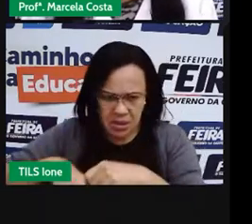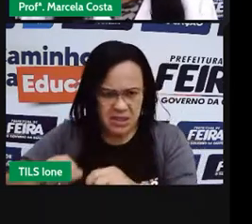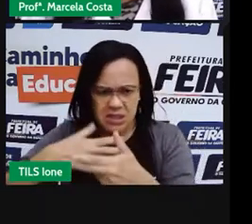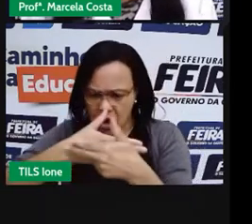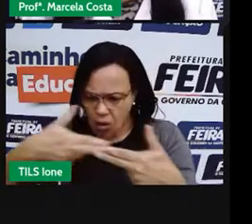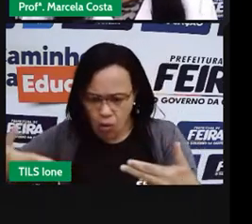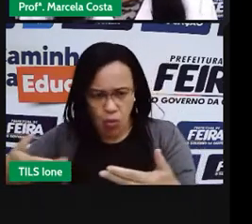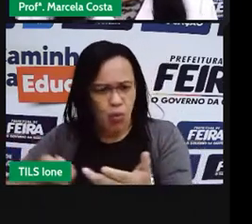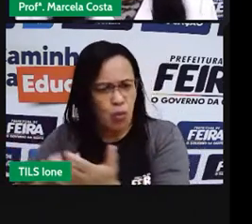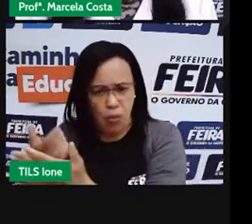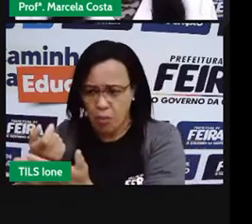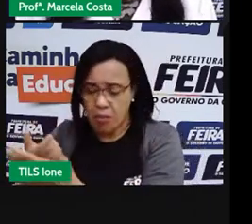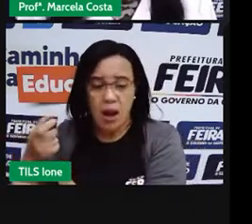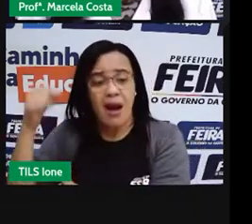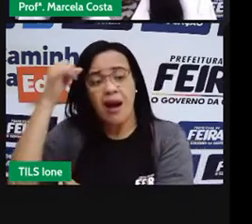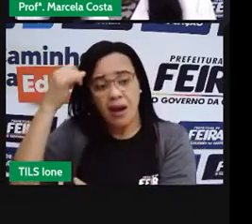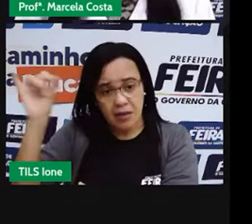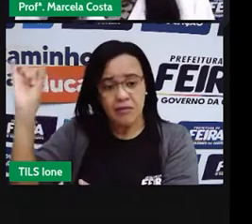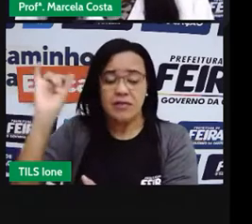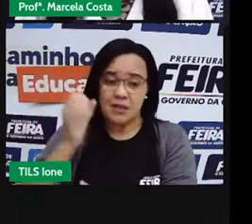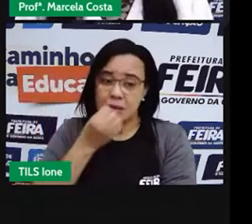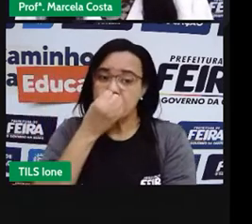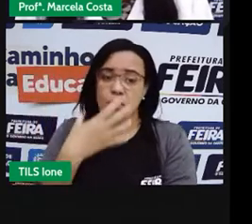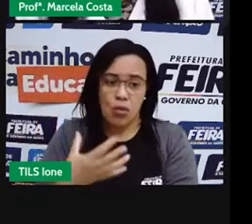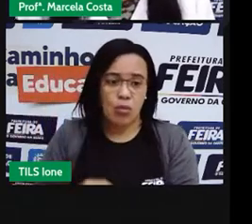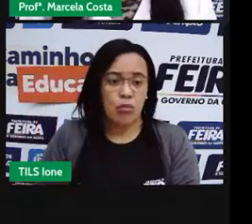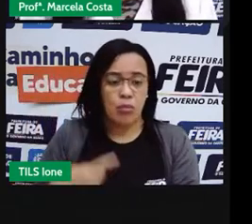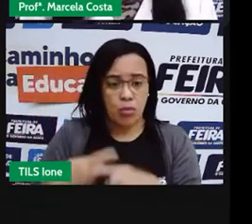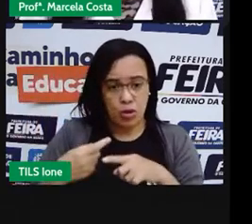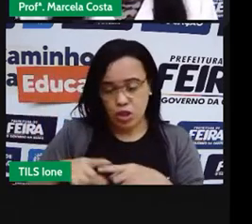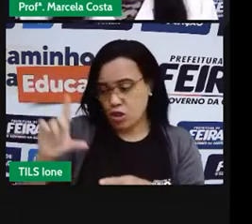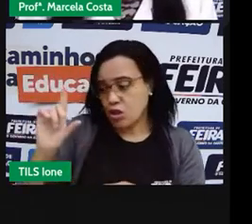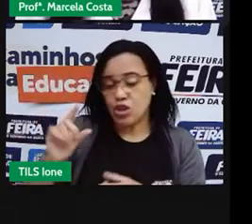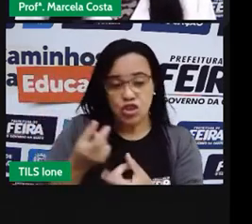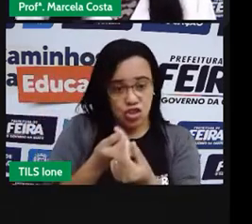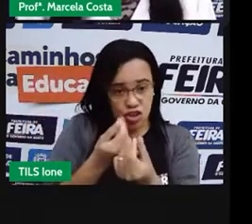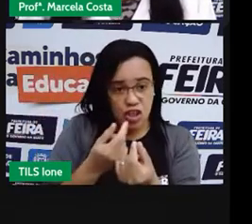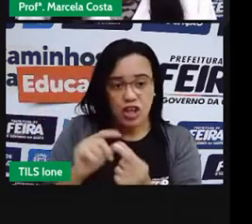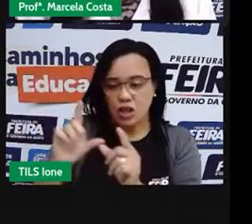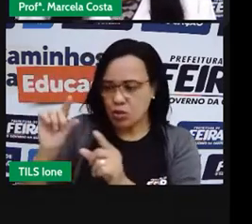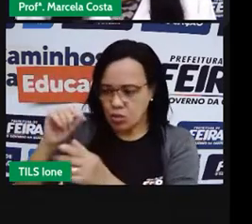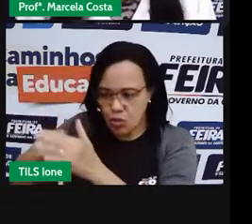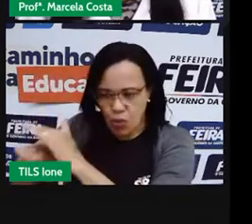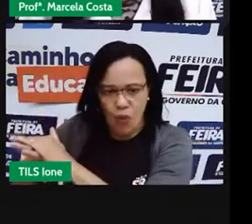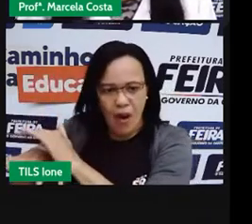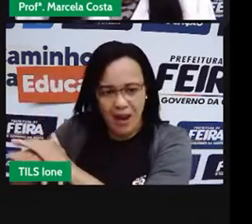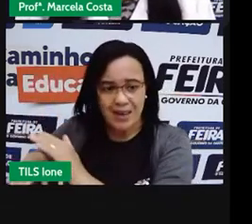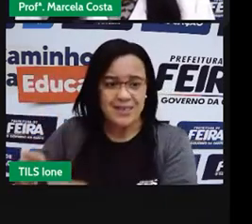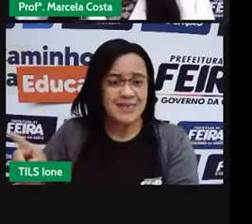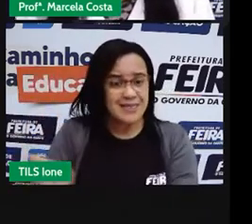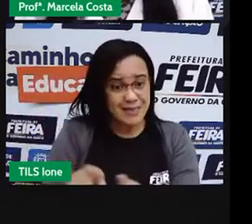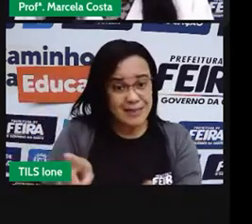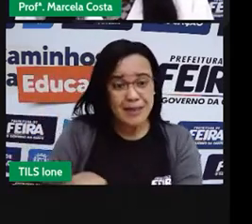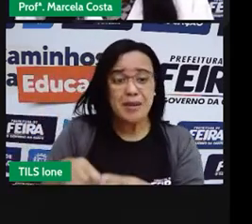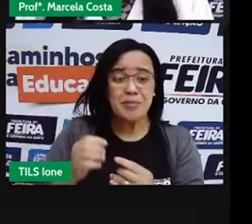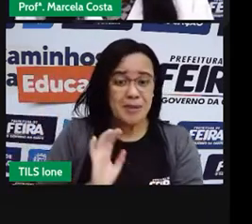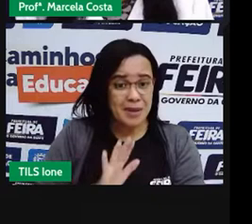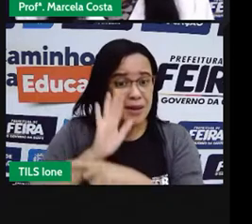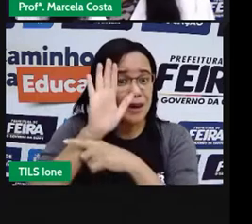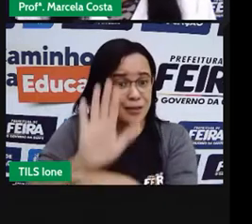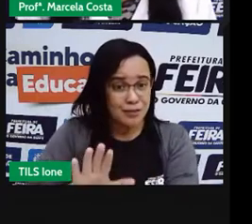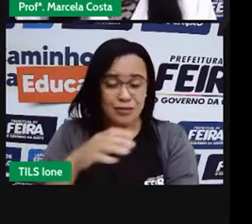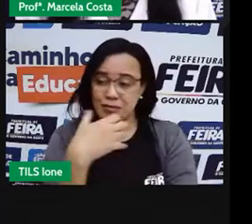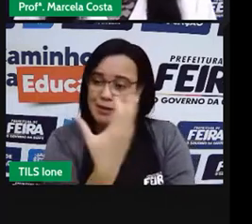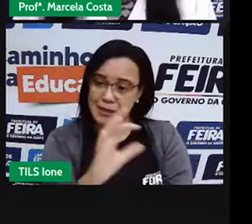financeiramente você gasta menos dinheiro. Você ajuda a natureza porque você está produzindo menos lixo.